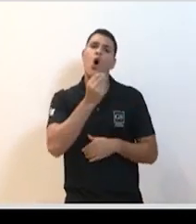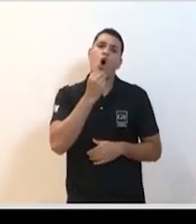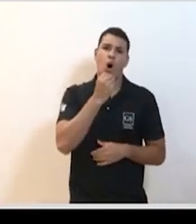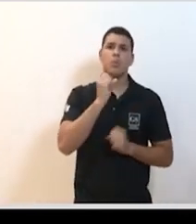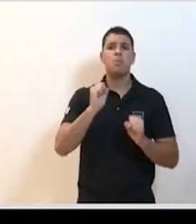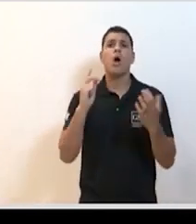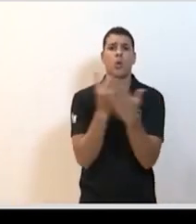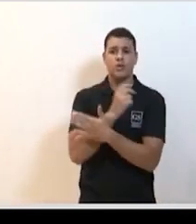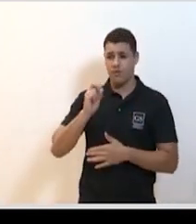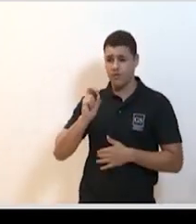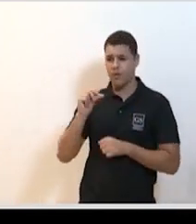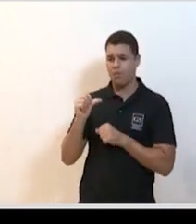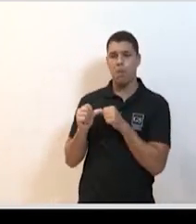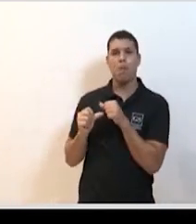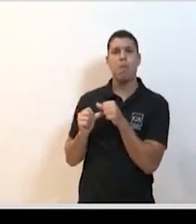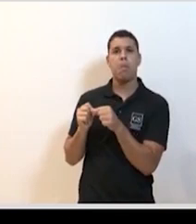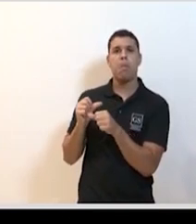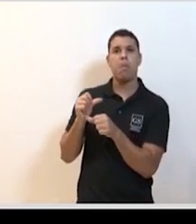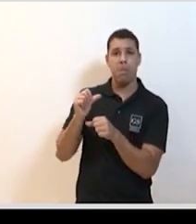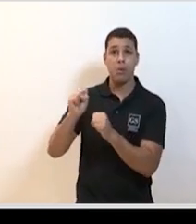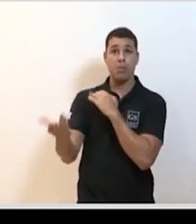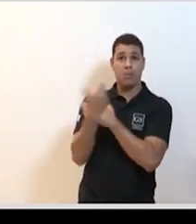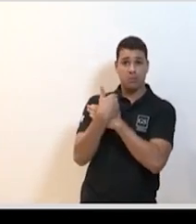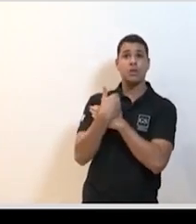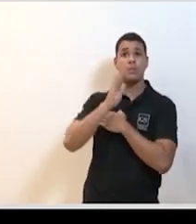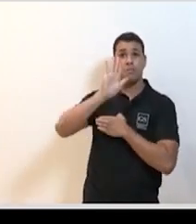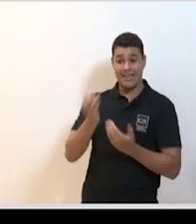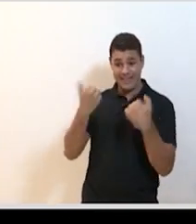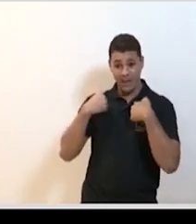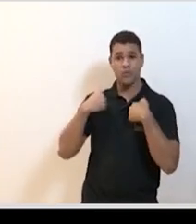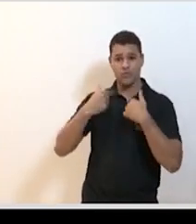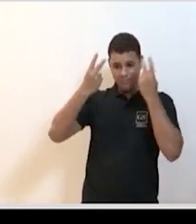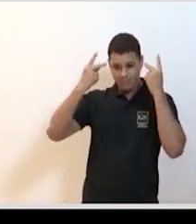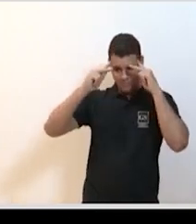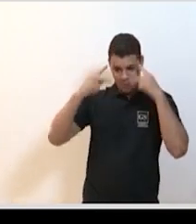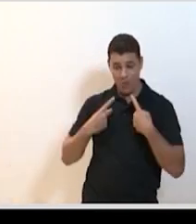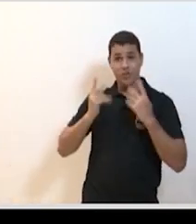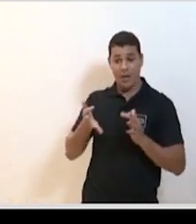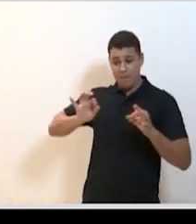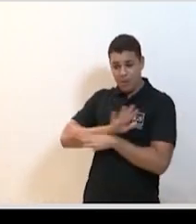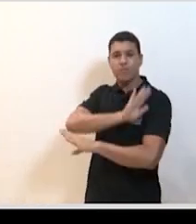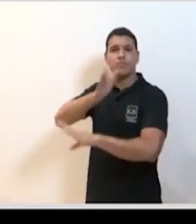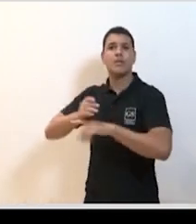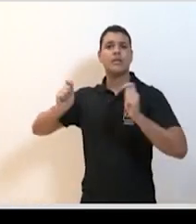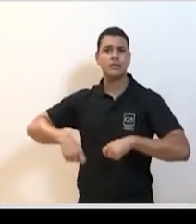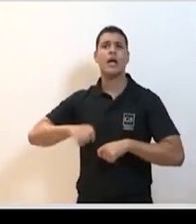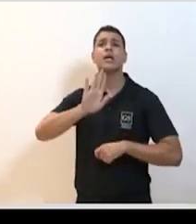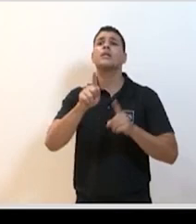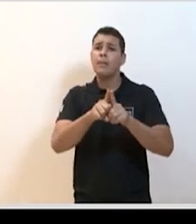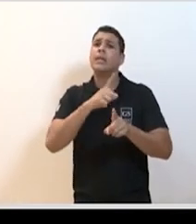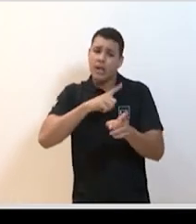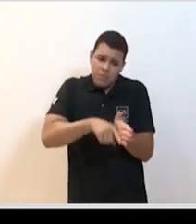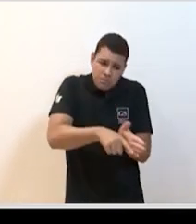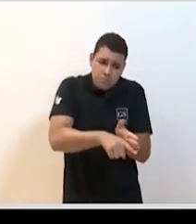acabam levando a episódios de epidemia aqui e ali. Temos uma vacina que não é 100% eficaz, mas, por outro lado, protege em